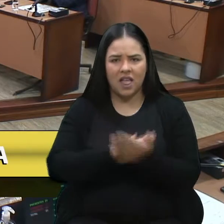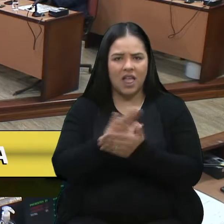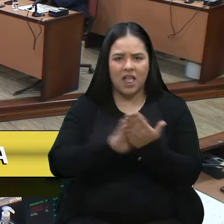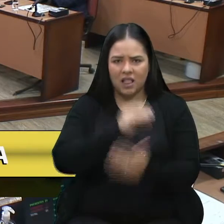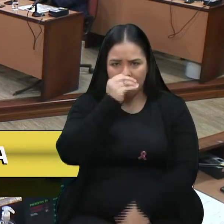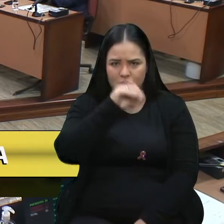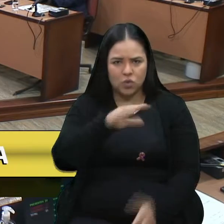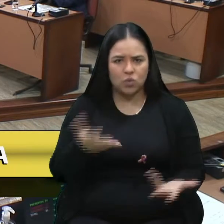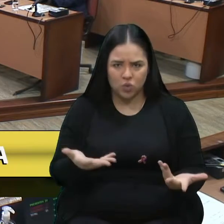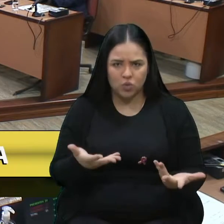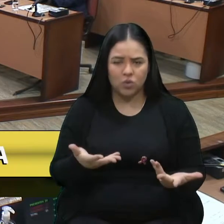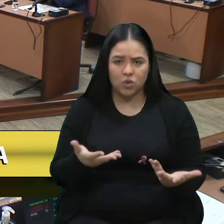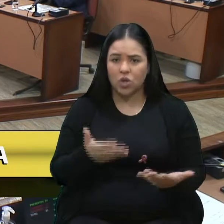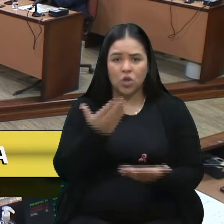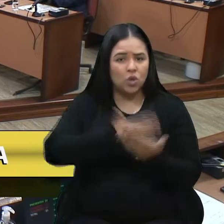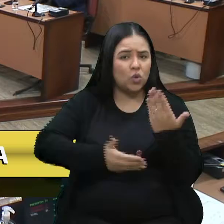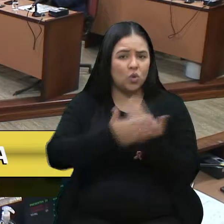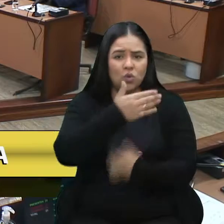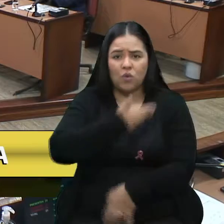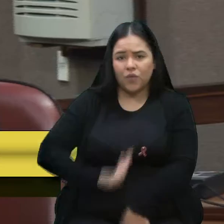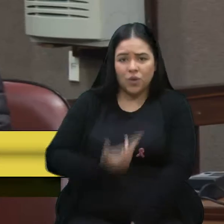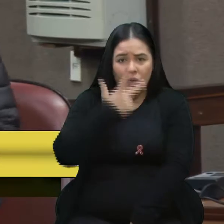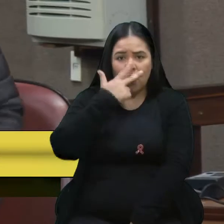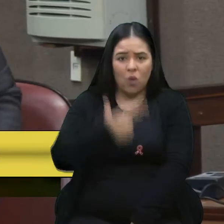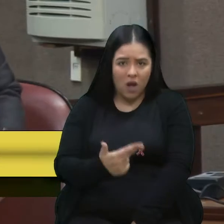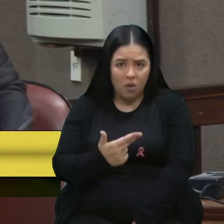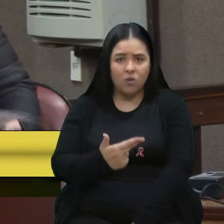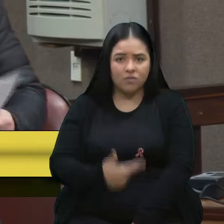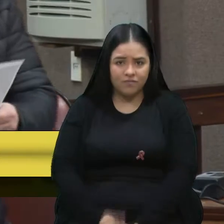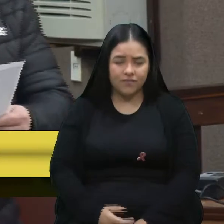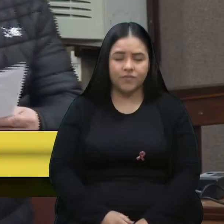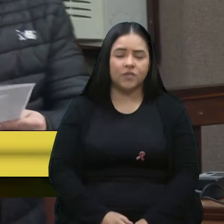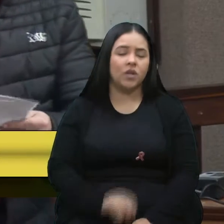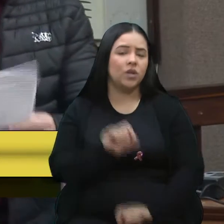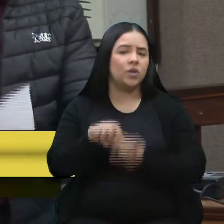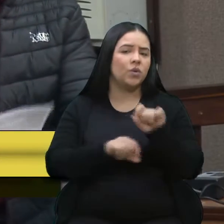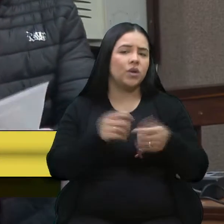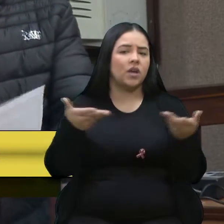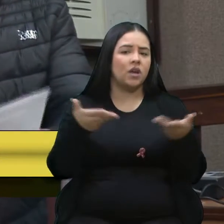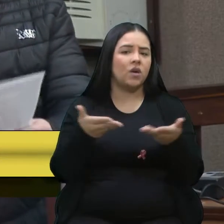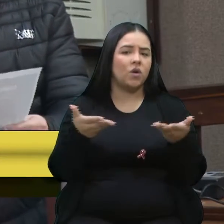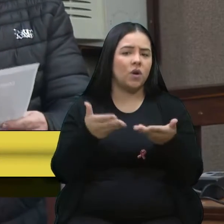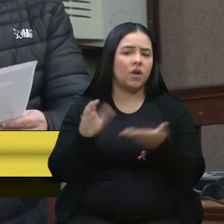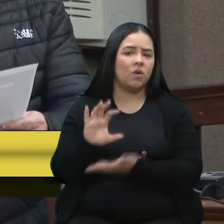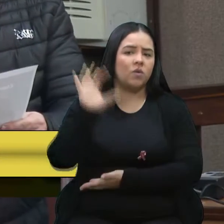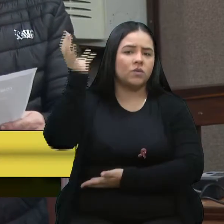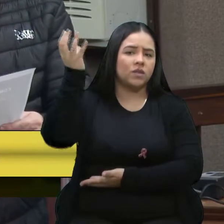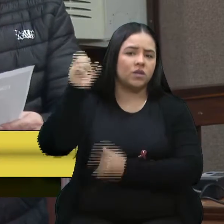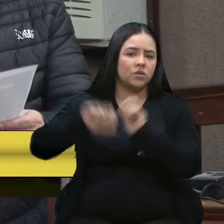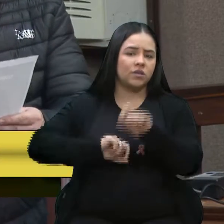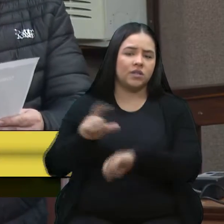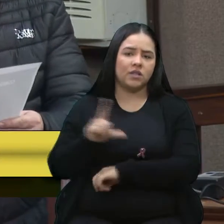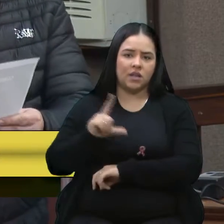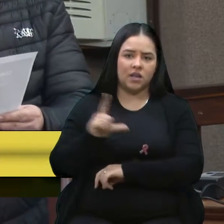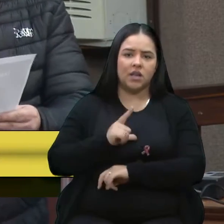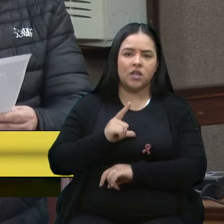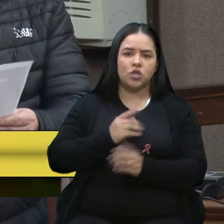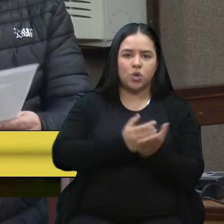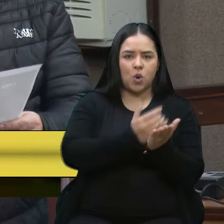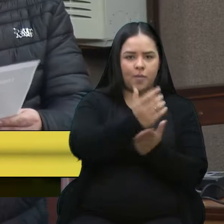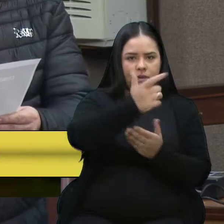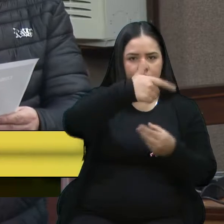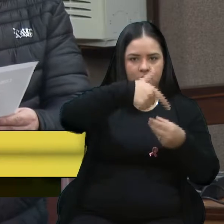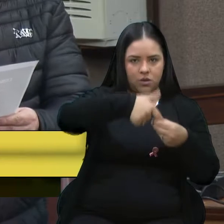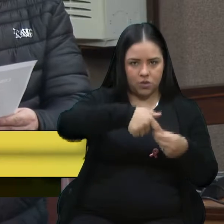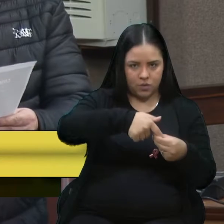praticaram da mesma forma. E hoje o que acontece? Estamos aqui com o que sai da refinaria. Hoje sai o